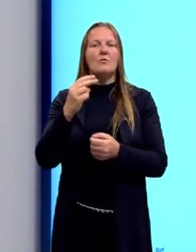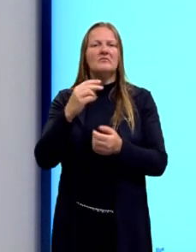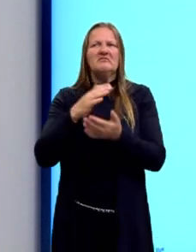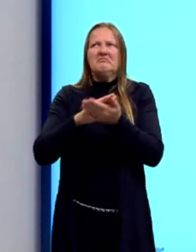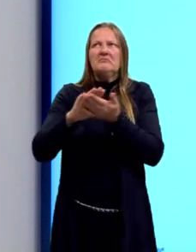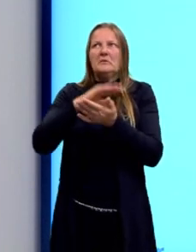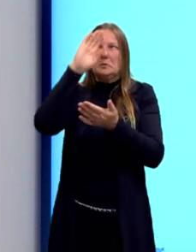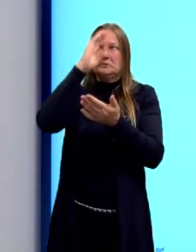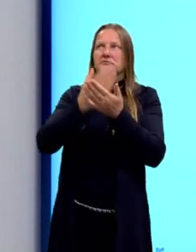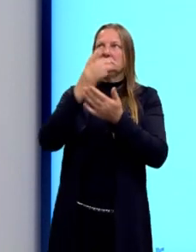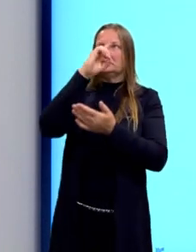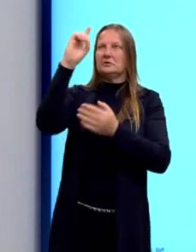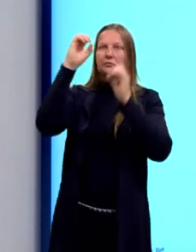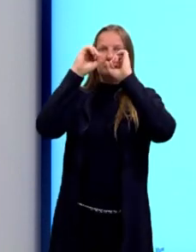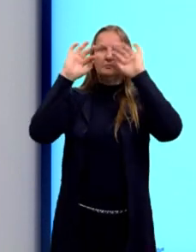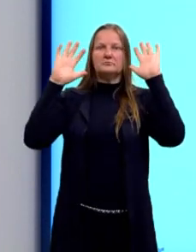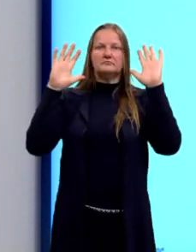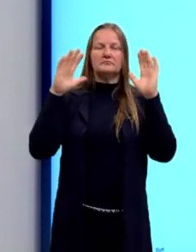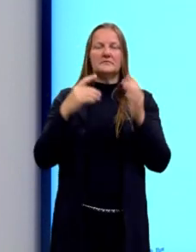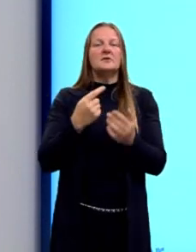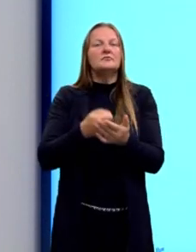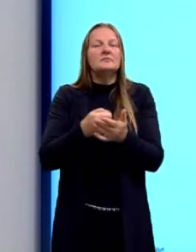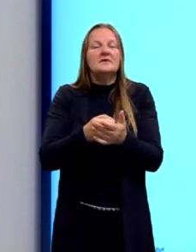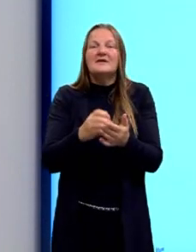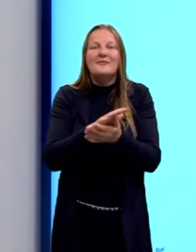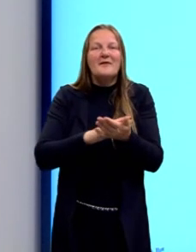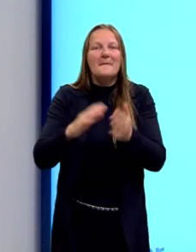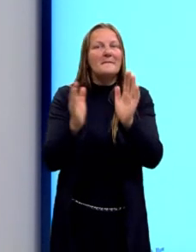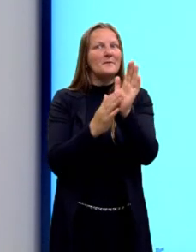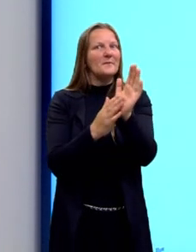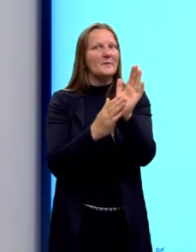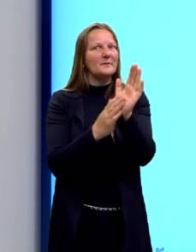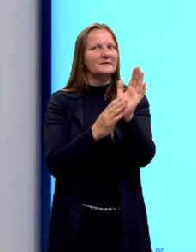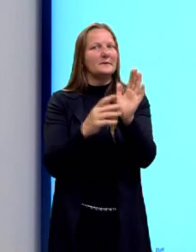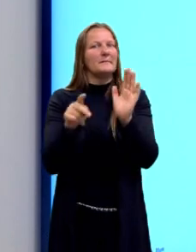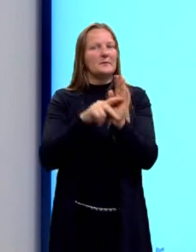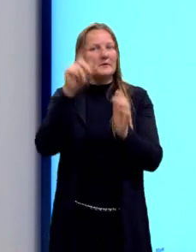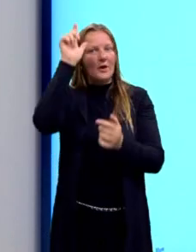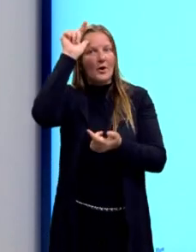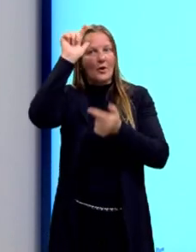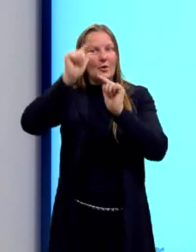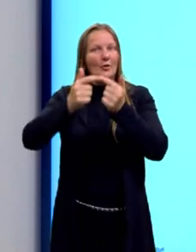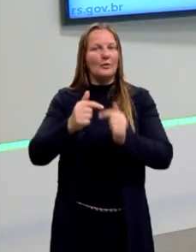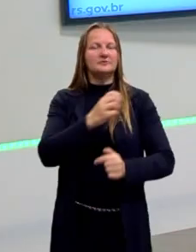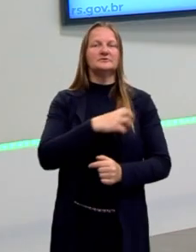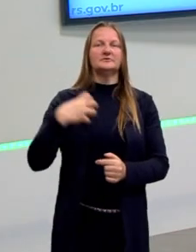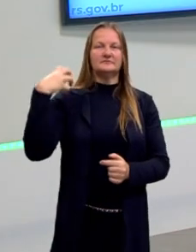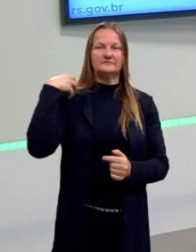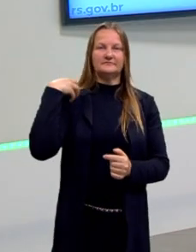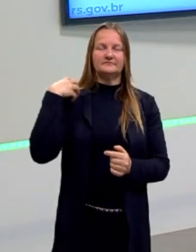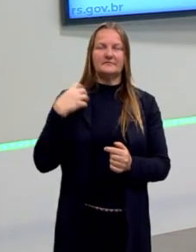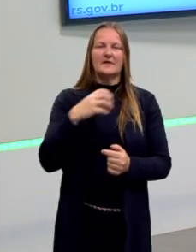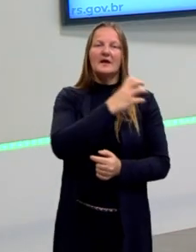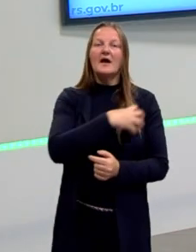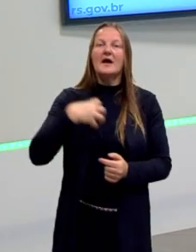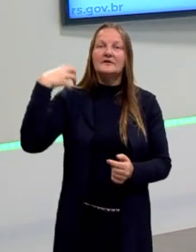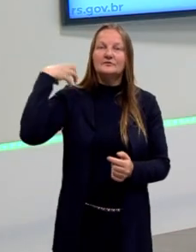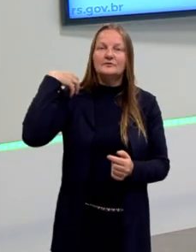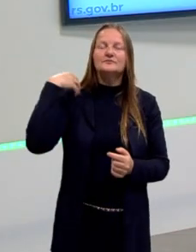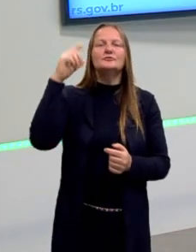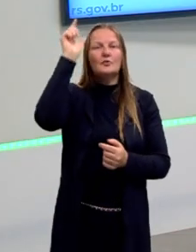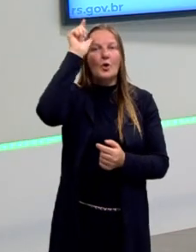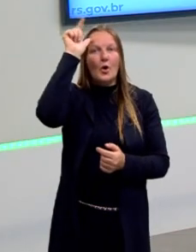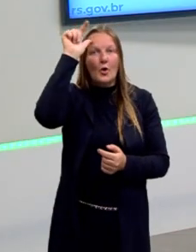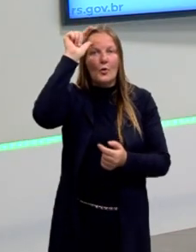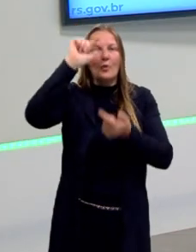tem elementos determinados. E essa não era a proposta da lógica aristotélica. Aristóteles propõe a lógica